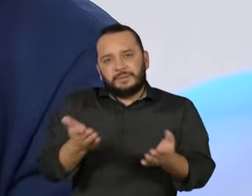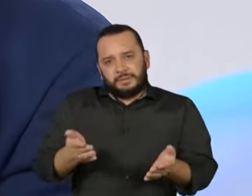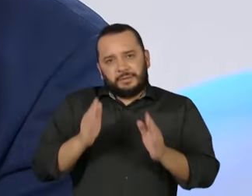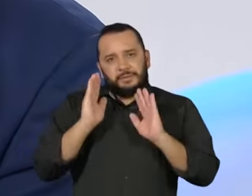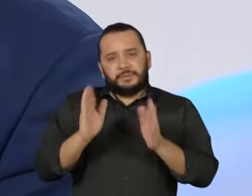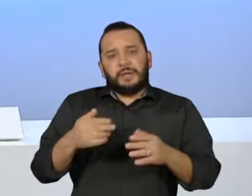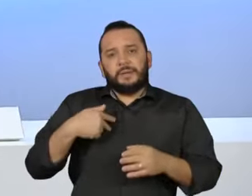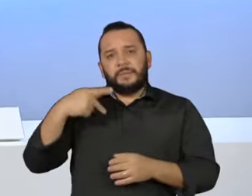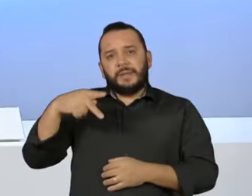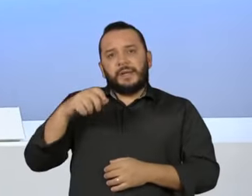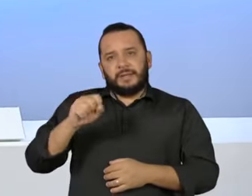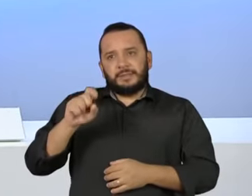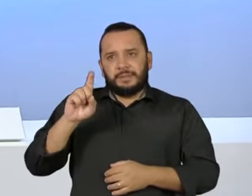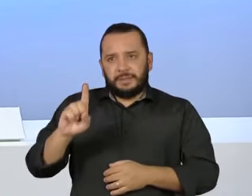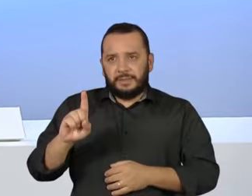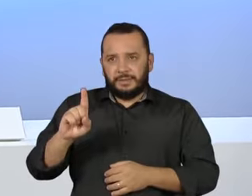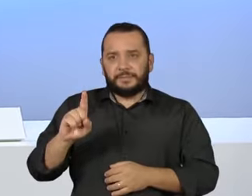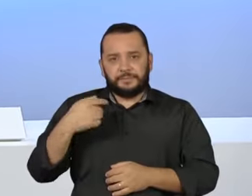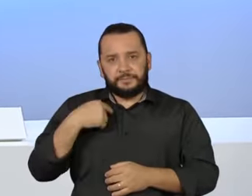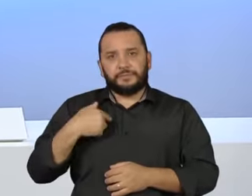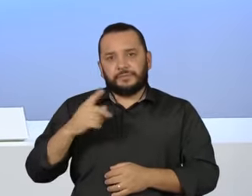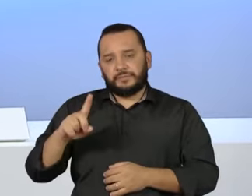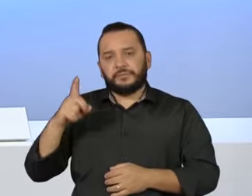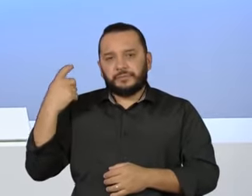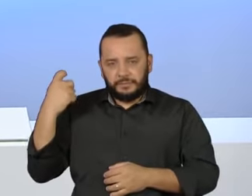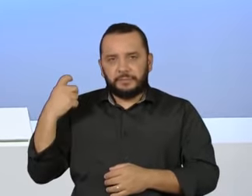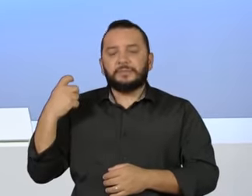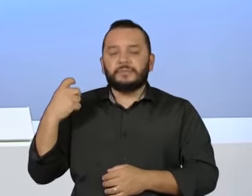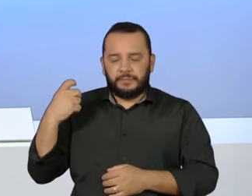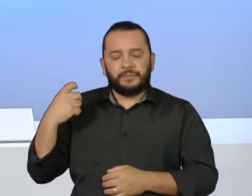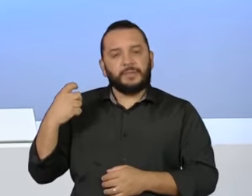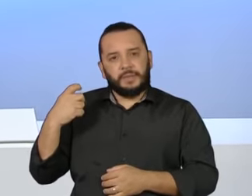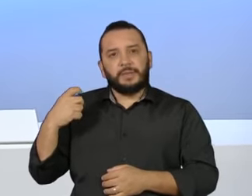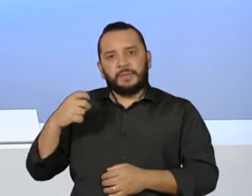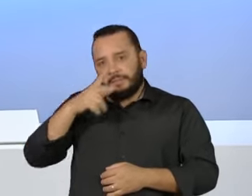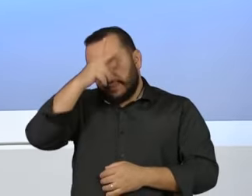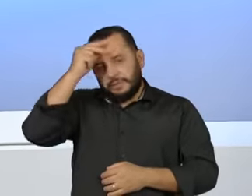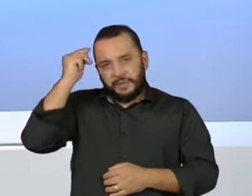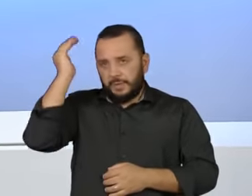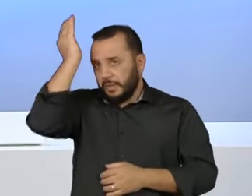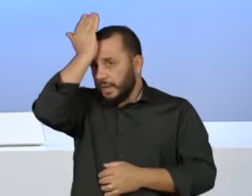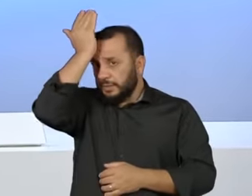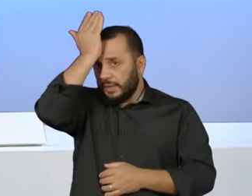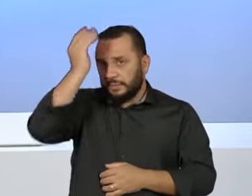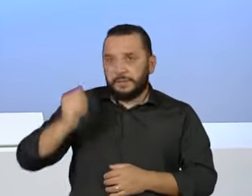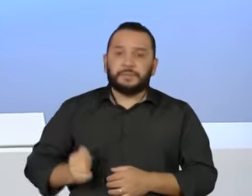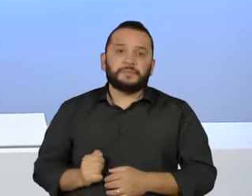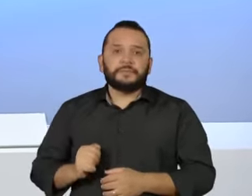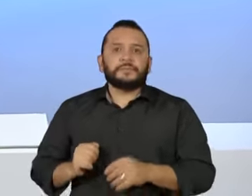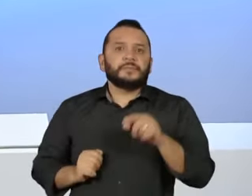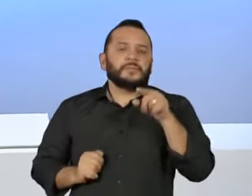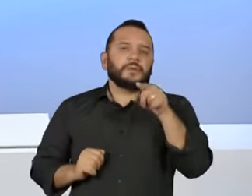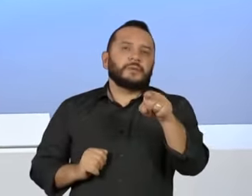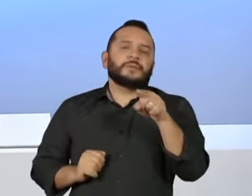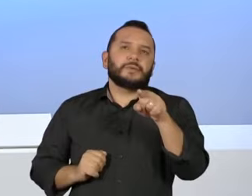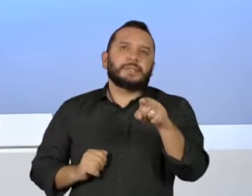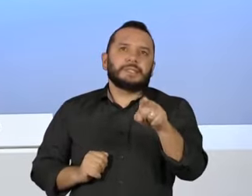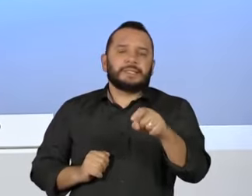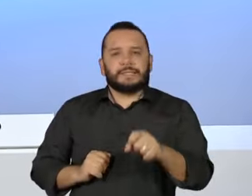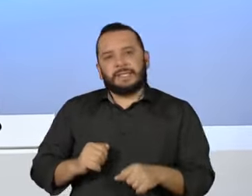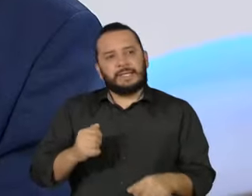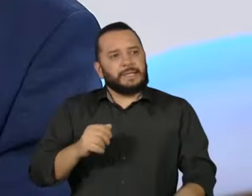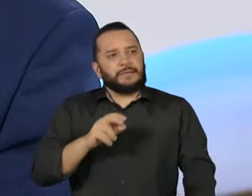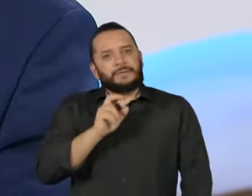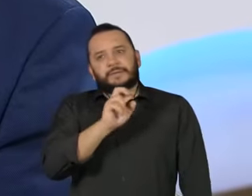PSD, partido do ex-prefeito Gilberto, criado pelo Gilberto Kassab. Queria saber se o senhor alimenta uma desilusão com